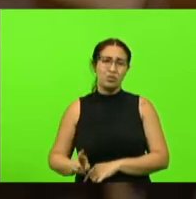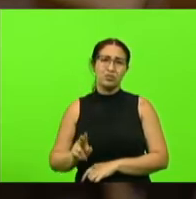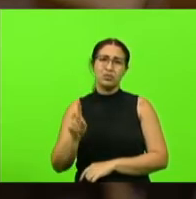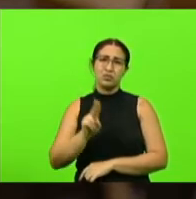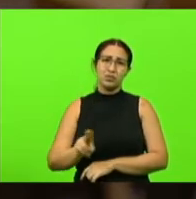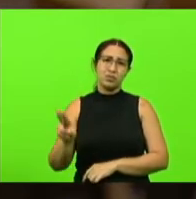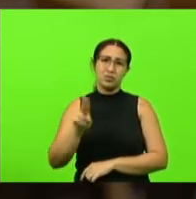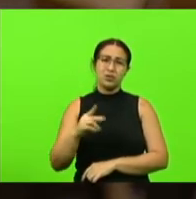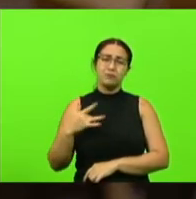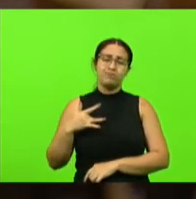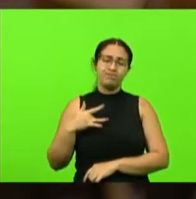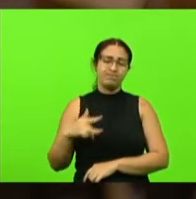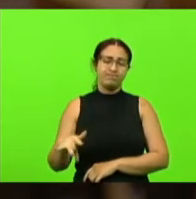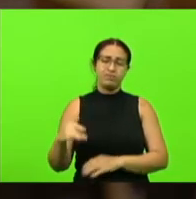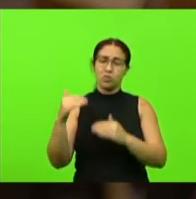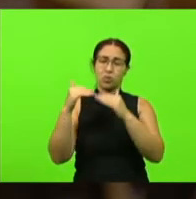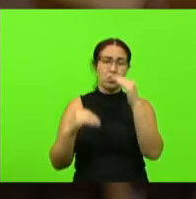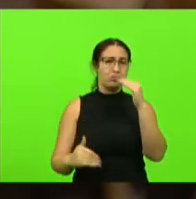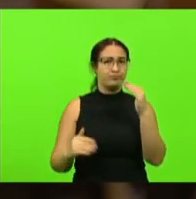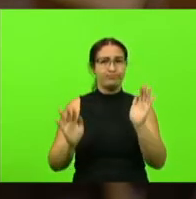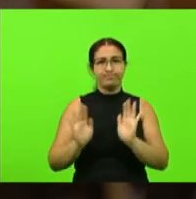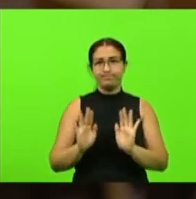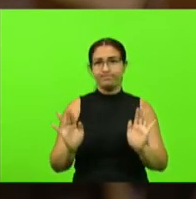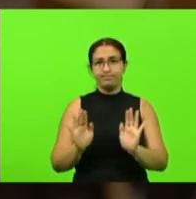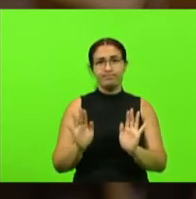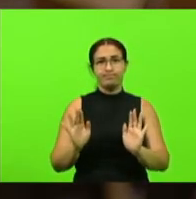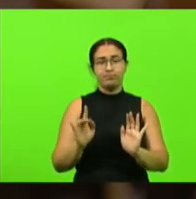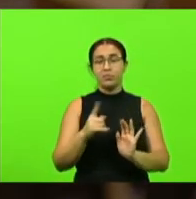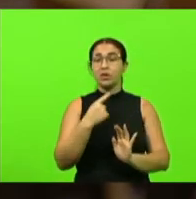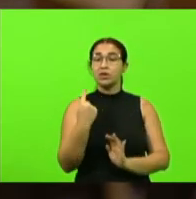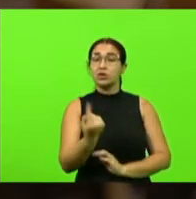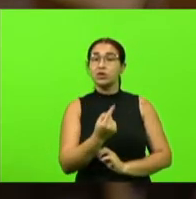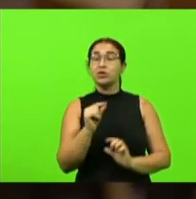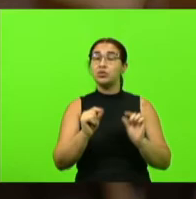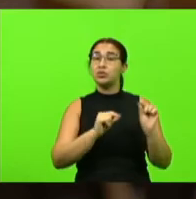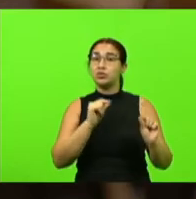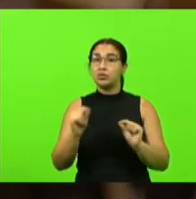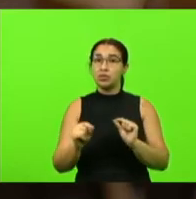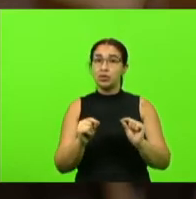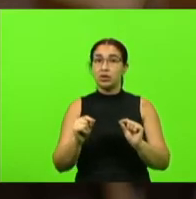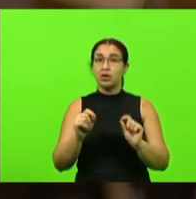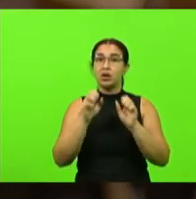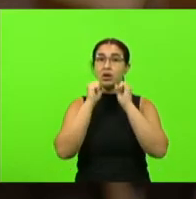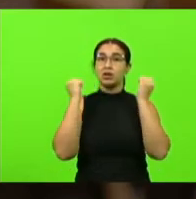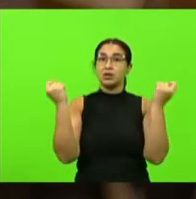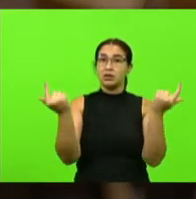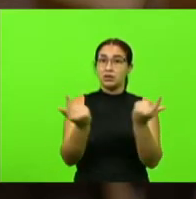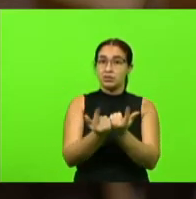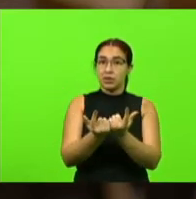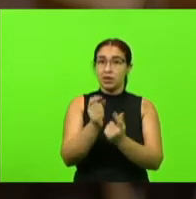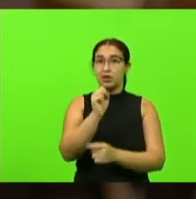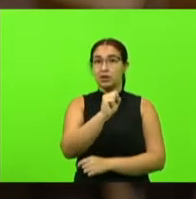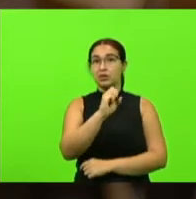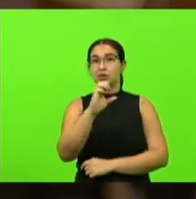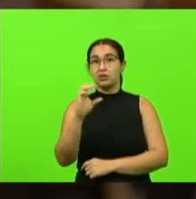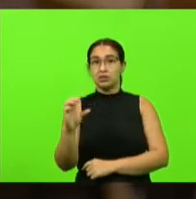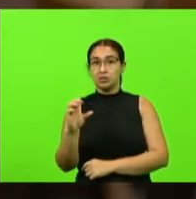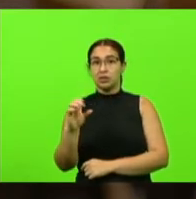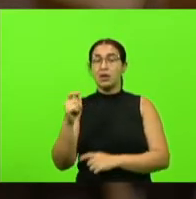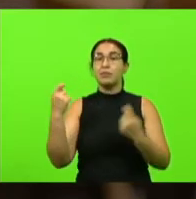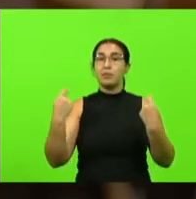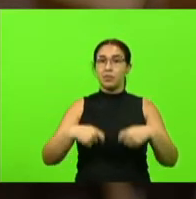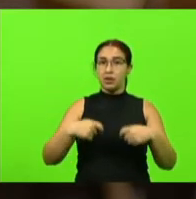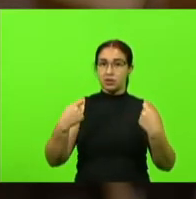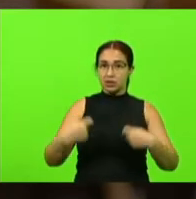lamentamos e acho que também a nossa instituição a Assembleia Legislativa de Santa Catarina tem que se pronunciar